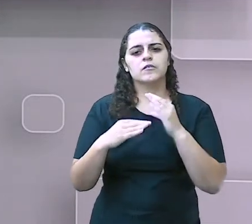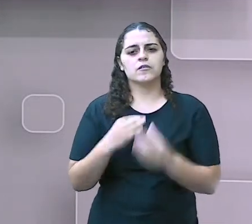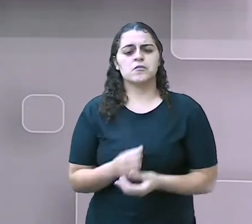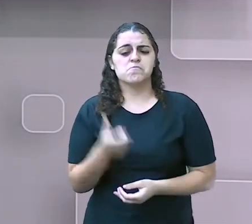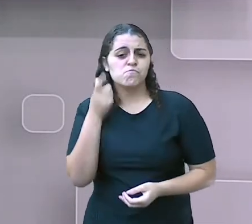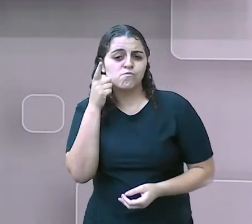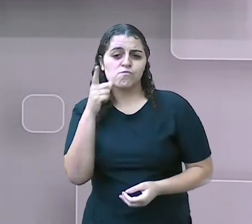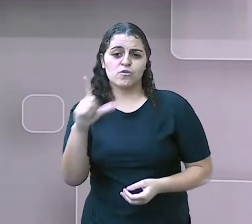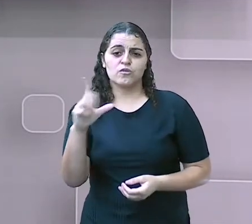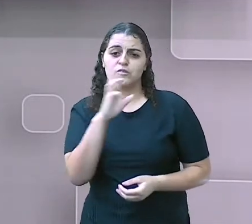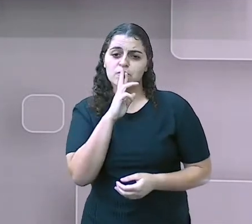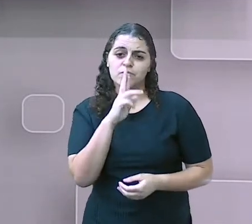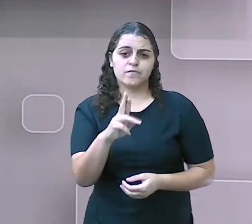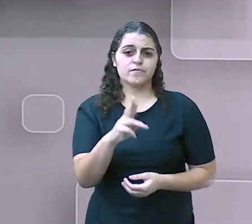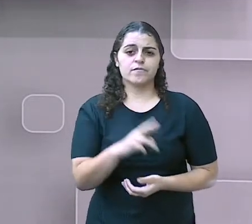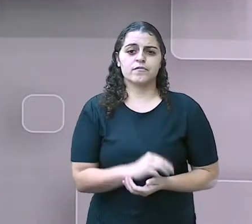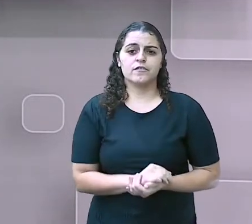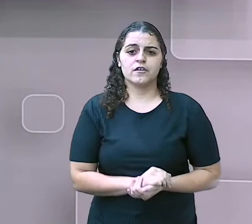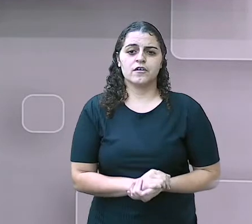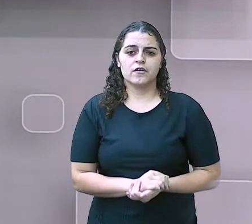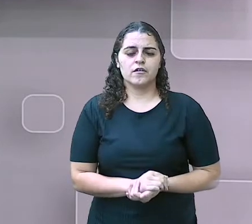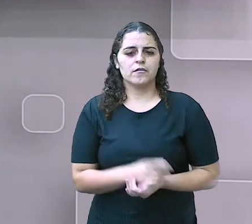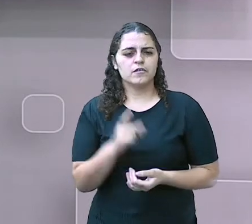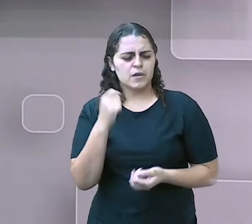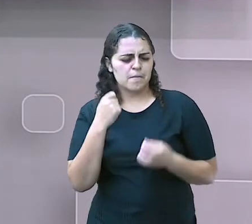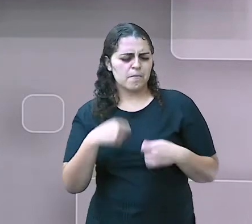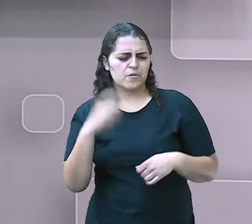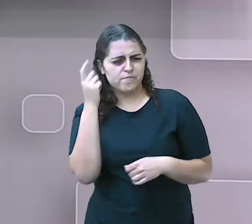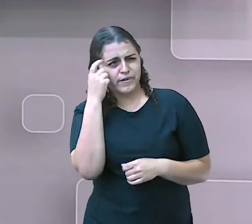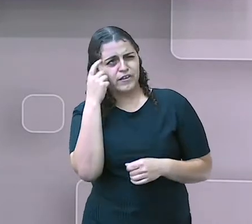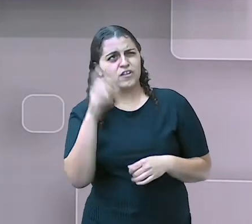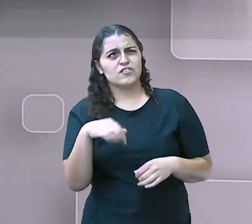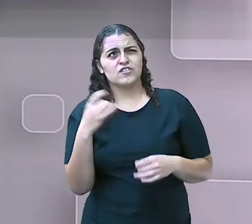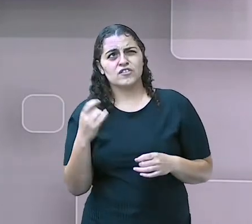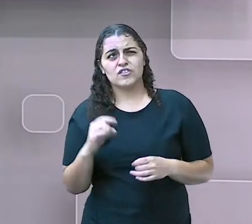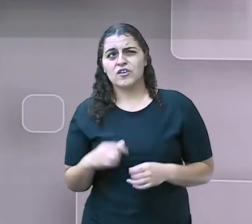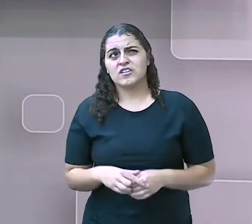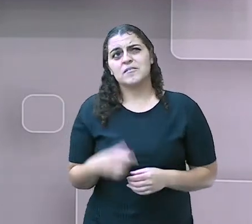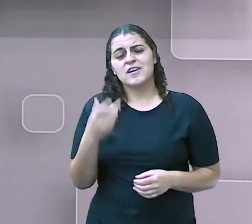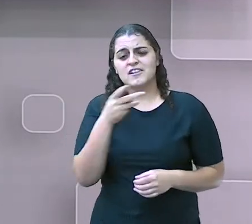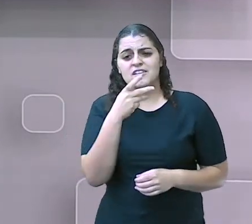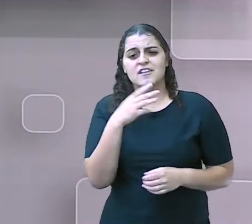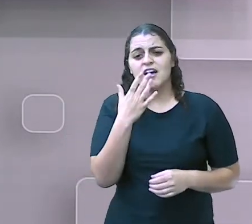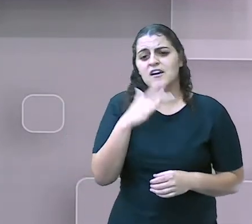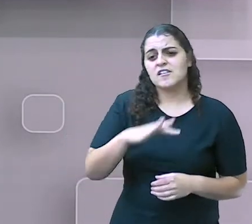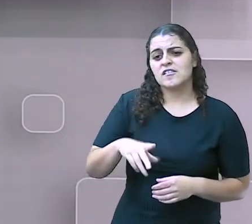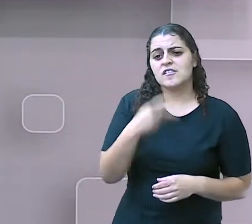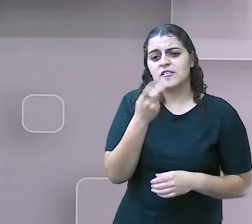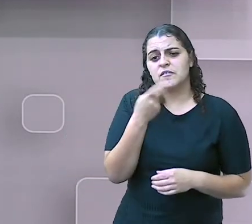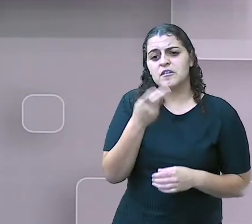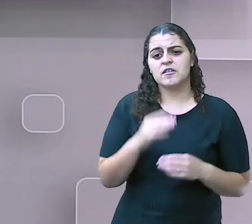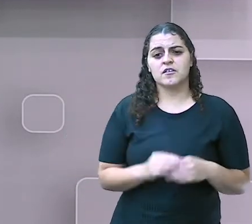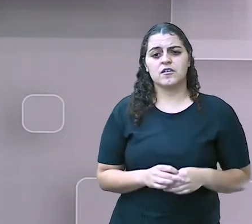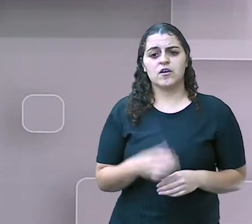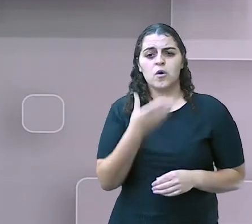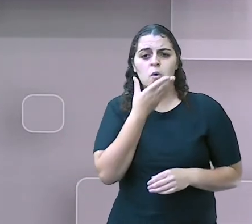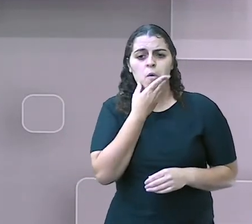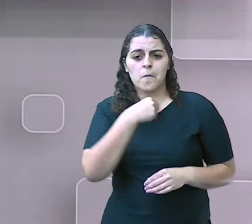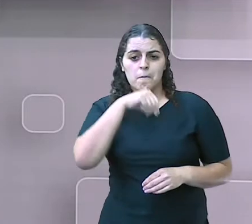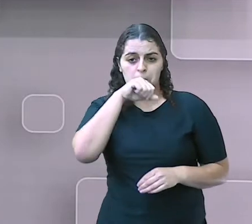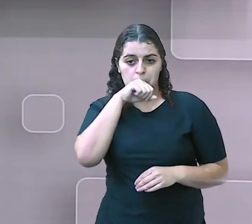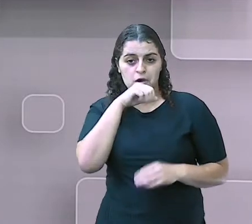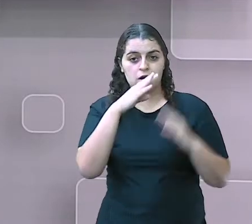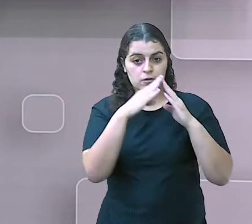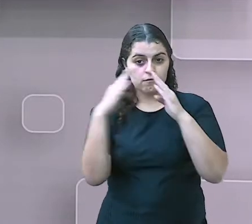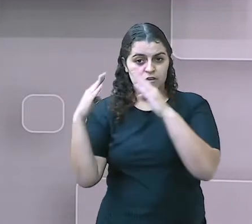Então, ela não consegue responder. Você pode até pensar, nossa, mas a criança estava falando. O vizinho, o pai pode pensar,